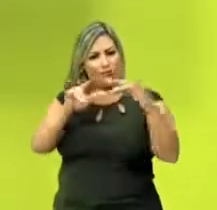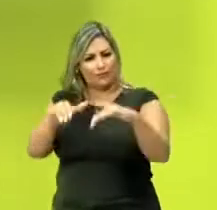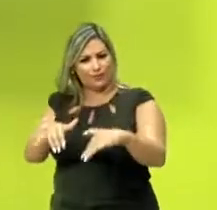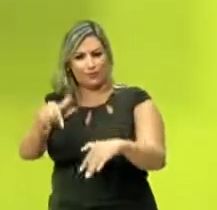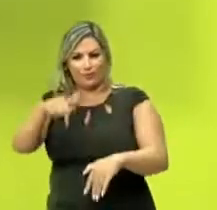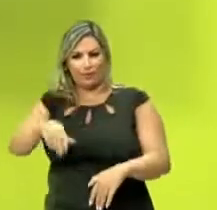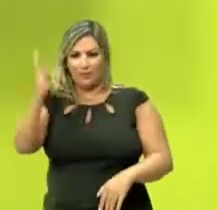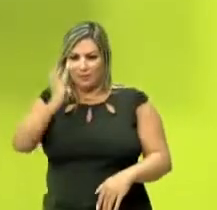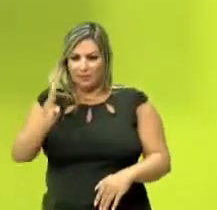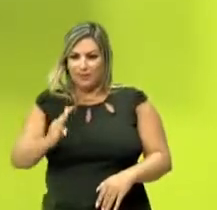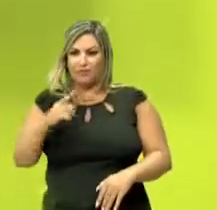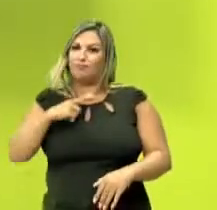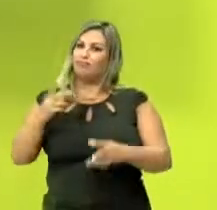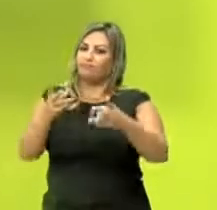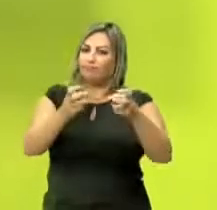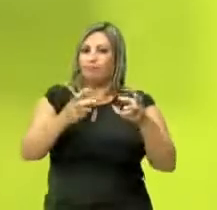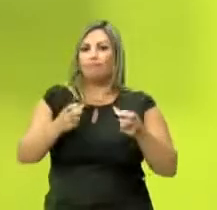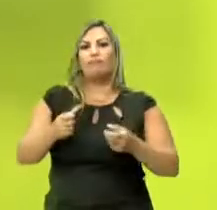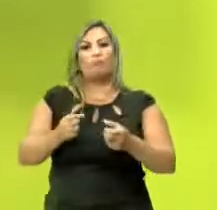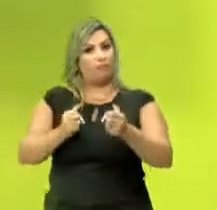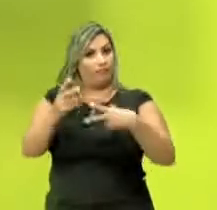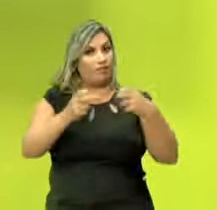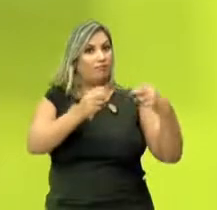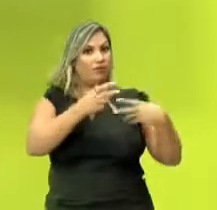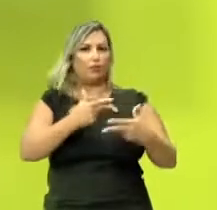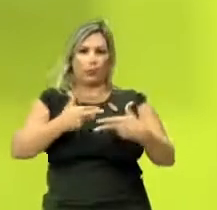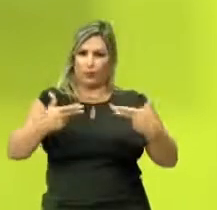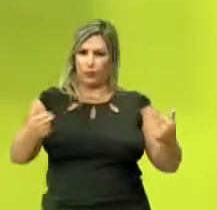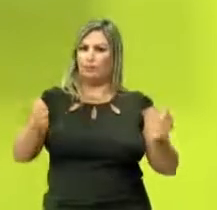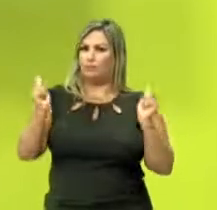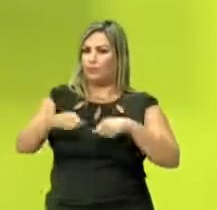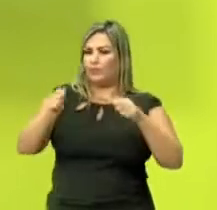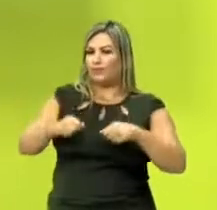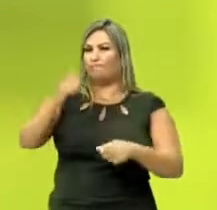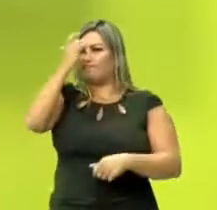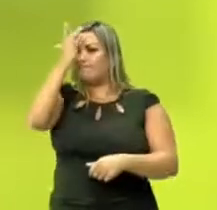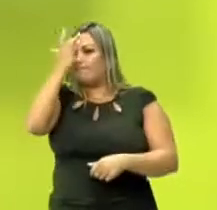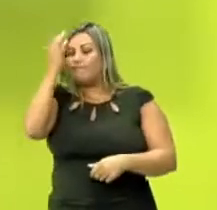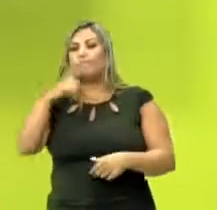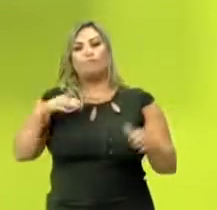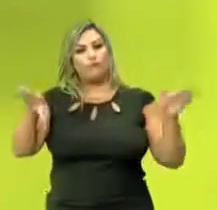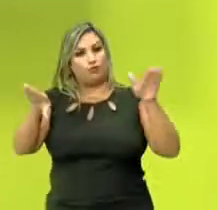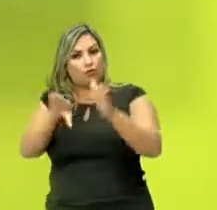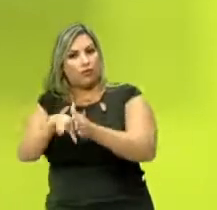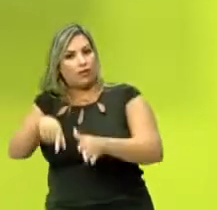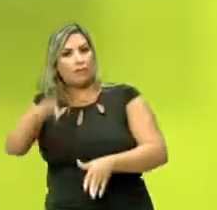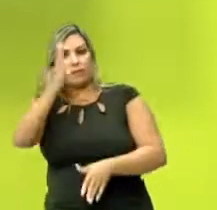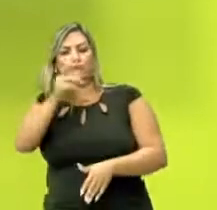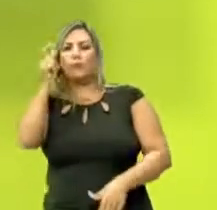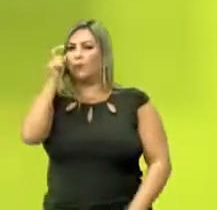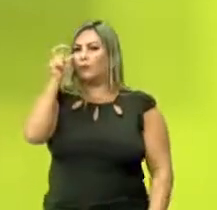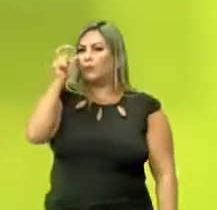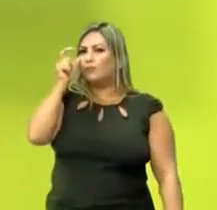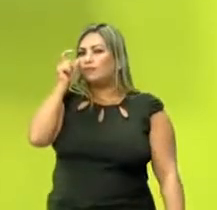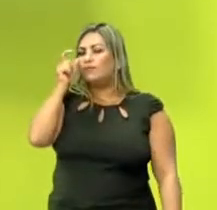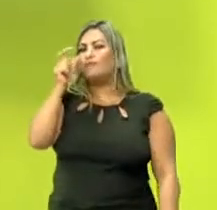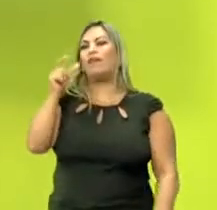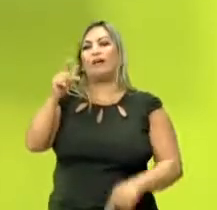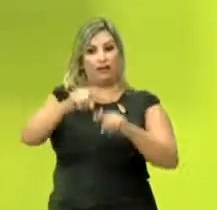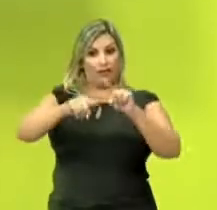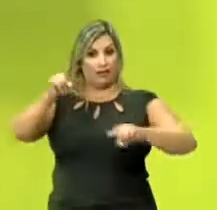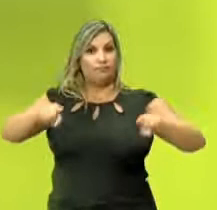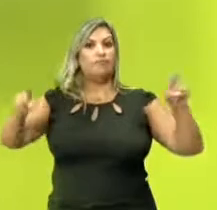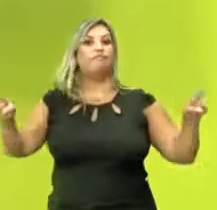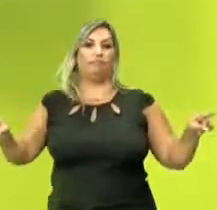cá e tinha muita coisa que poderia ser comercializada. Então, facilitou no sentido de chegar aqui e observar a